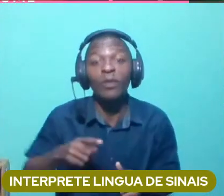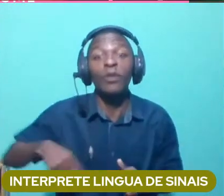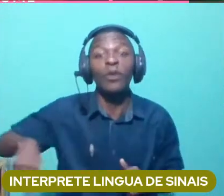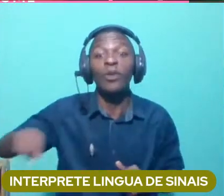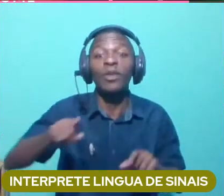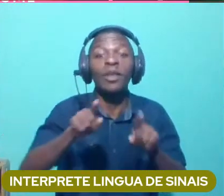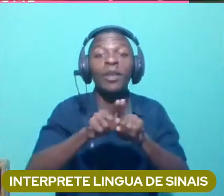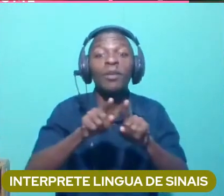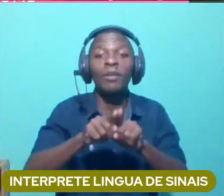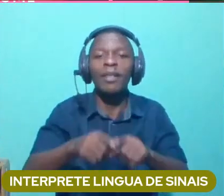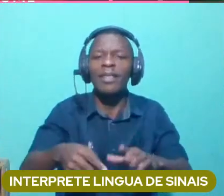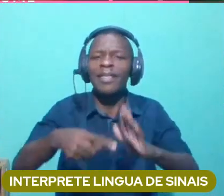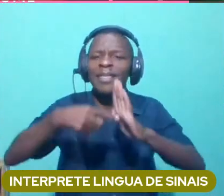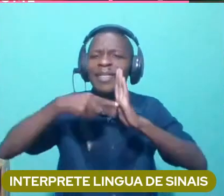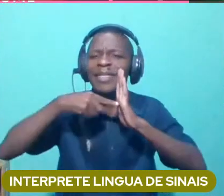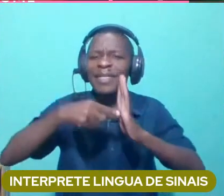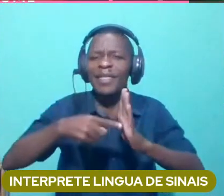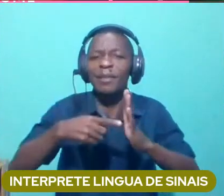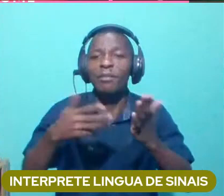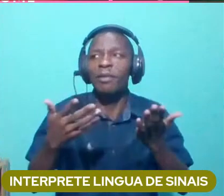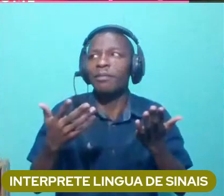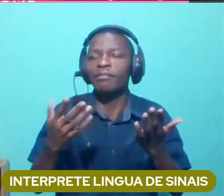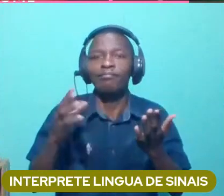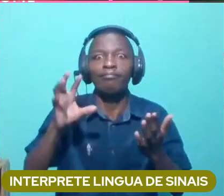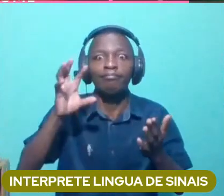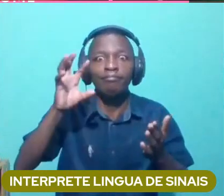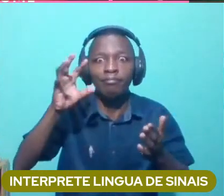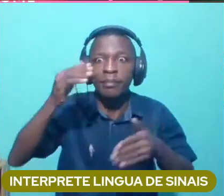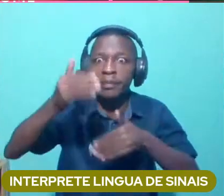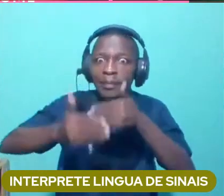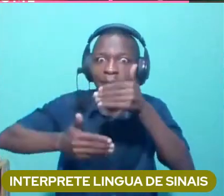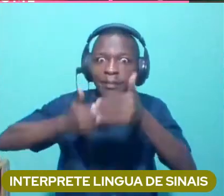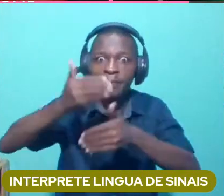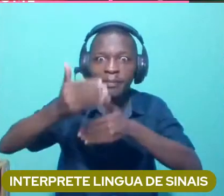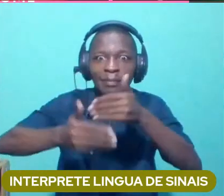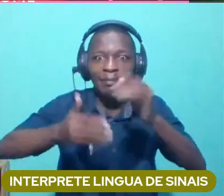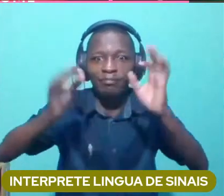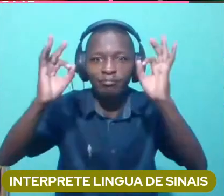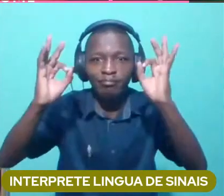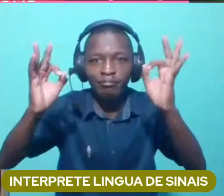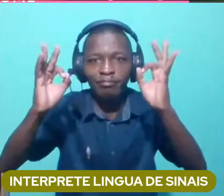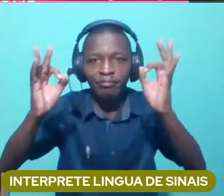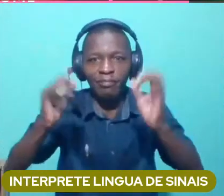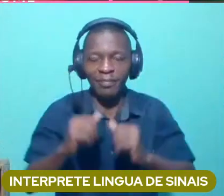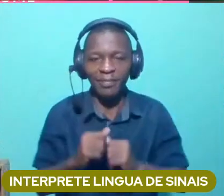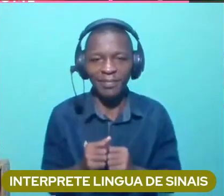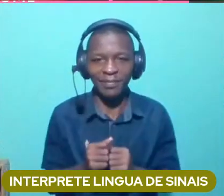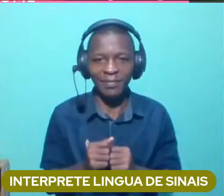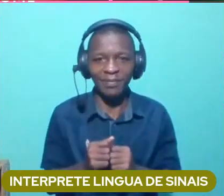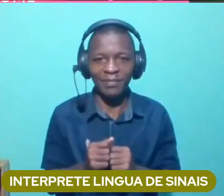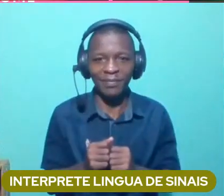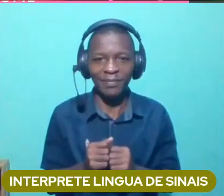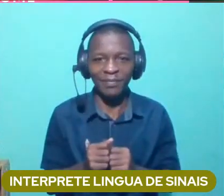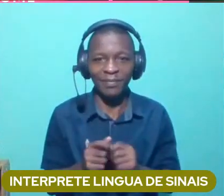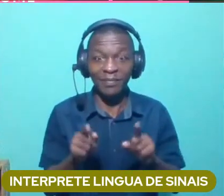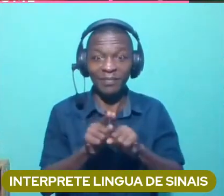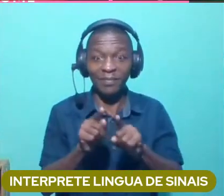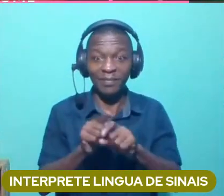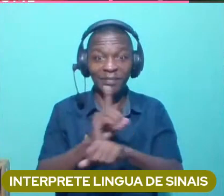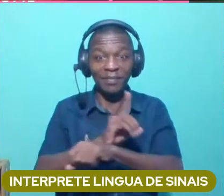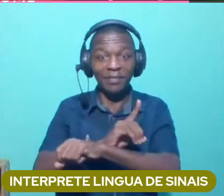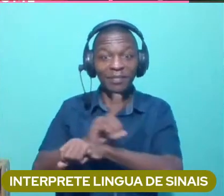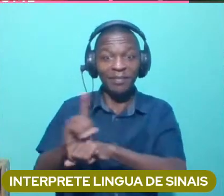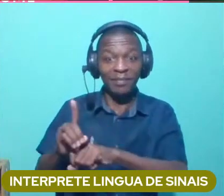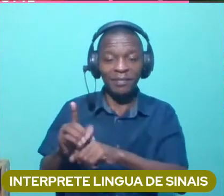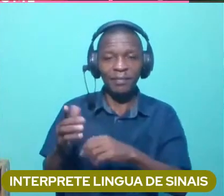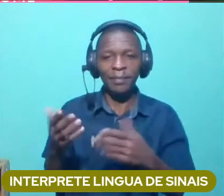o país cresceu em termos de abrir espaço, oportunidade, com deficiência também, possamos